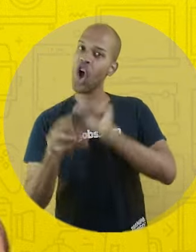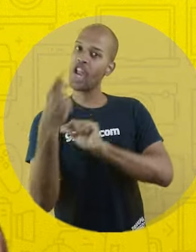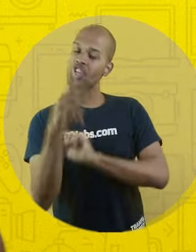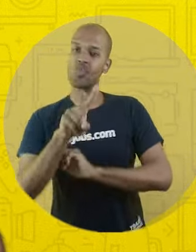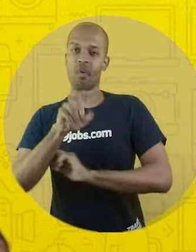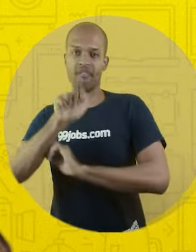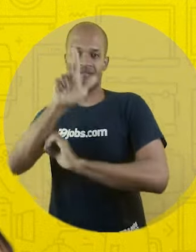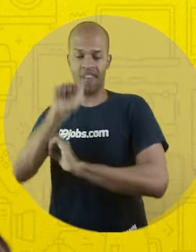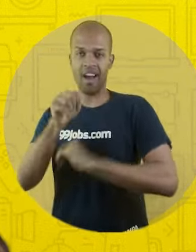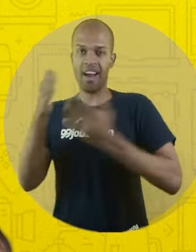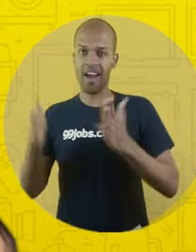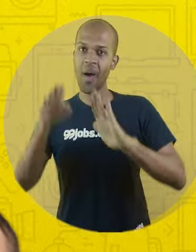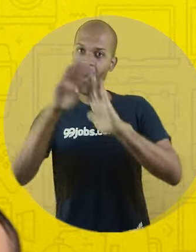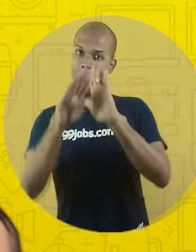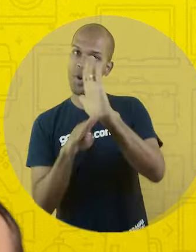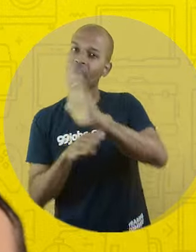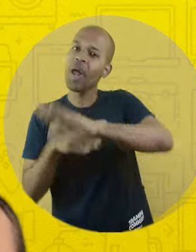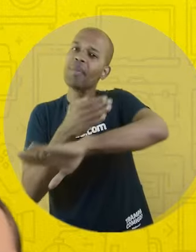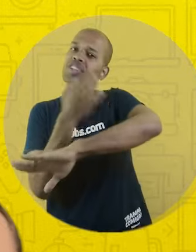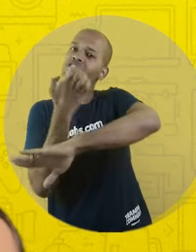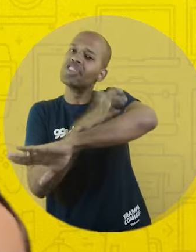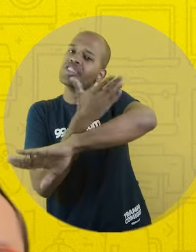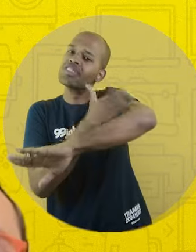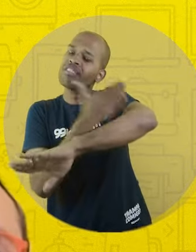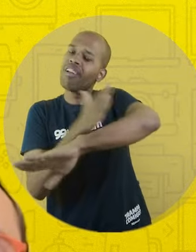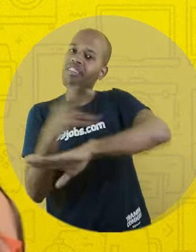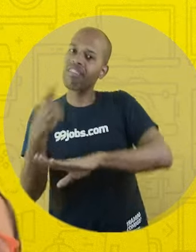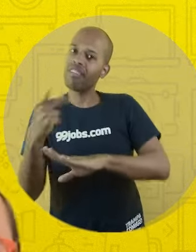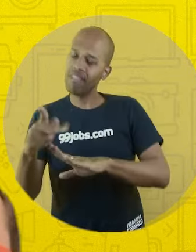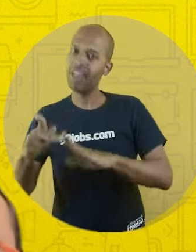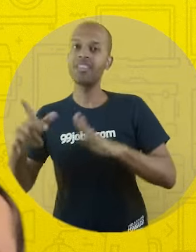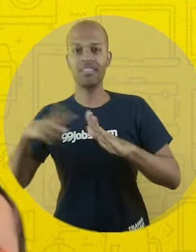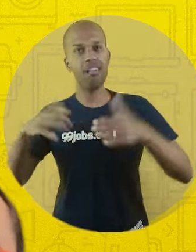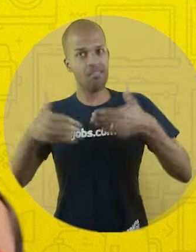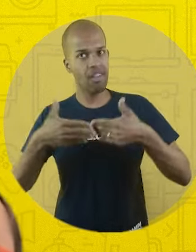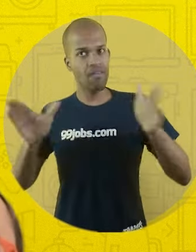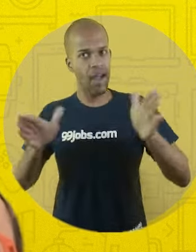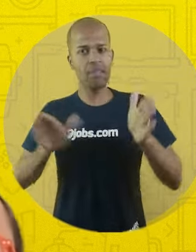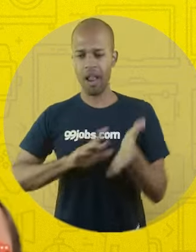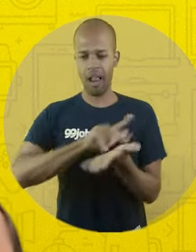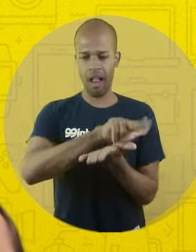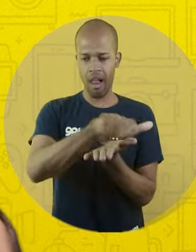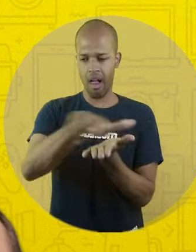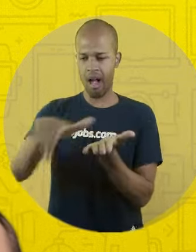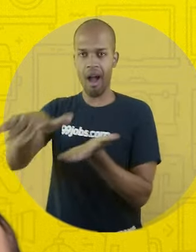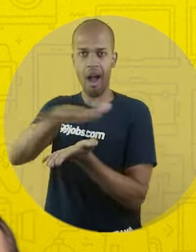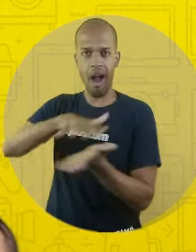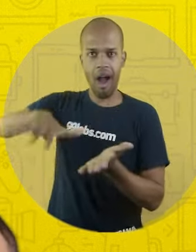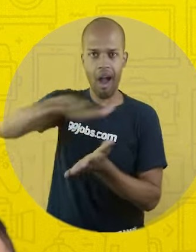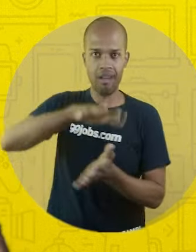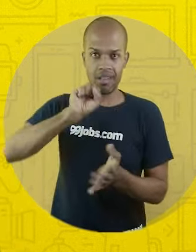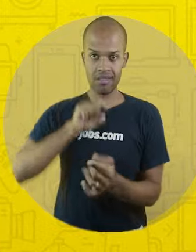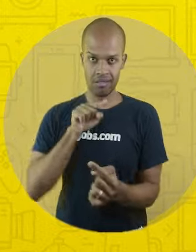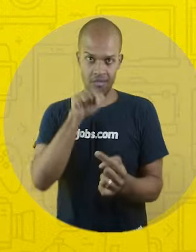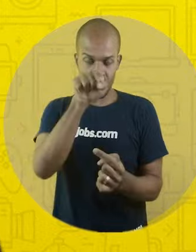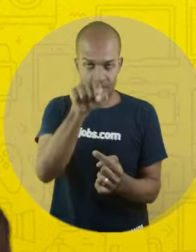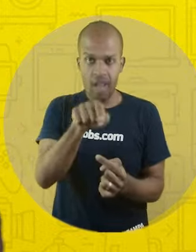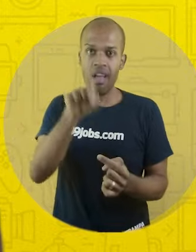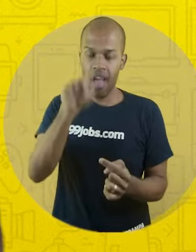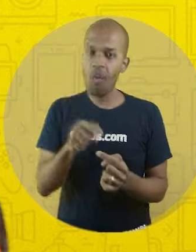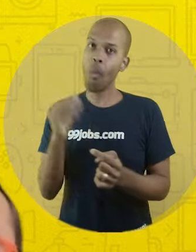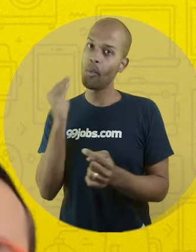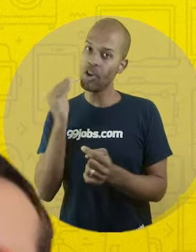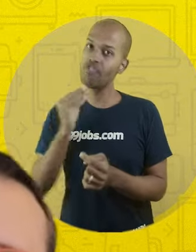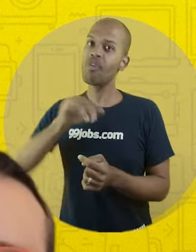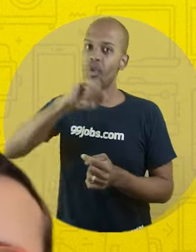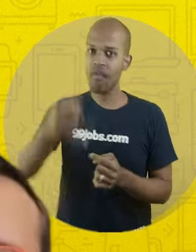vaga que você quer, afinal o programa de trainee dessa gigante, né, dessa organização gigante, tá com vagas abertas pra diferentes áreas. Se